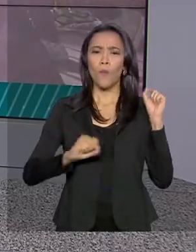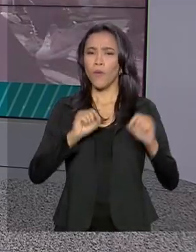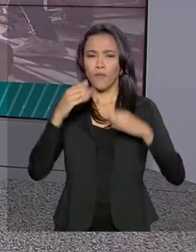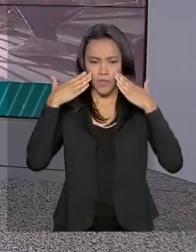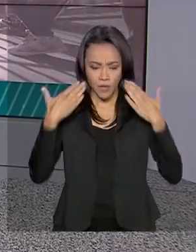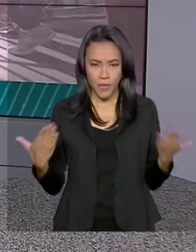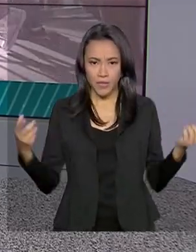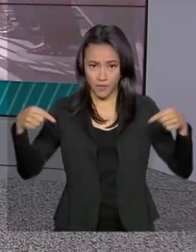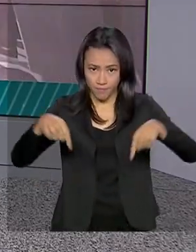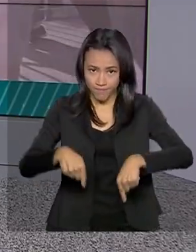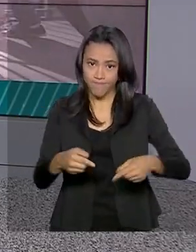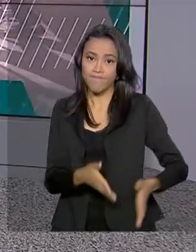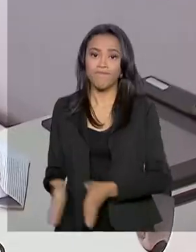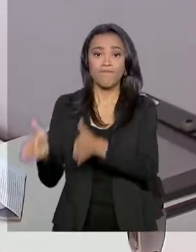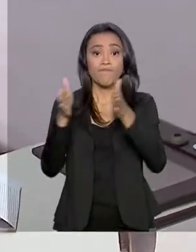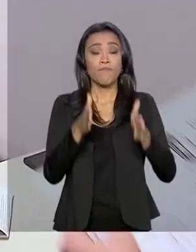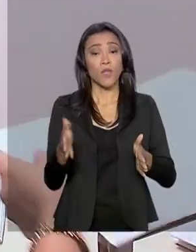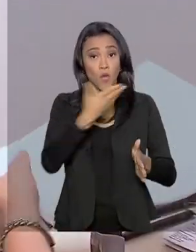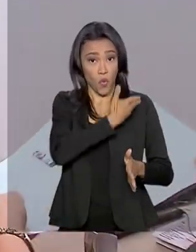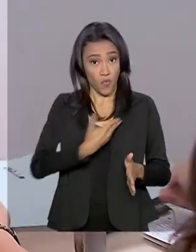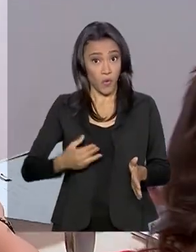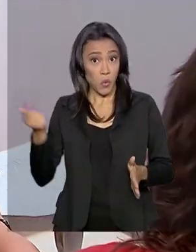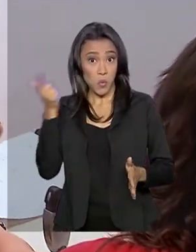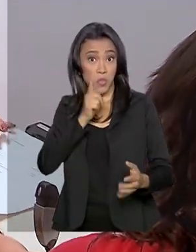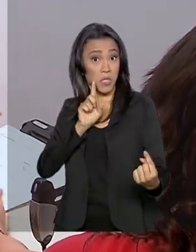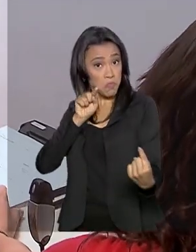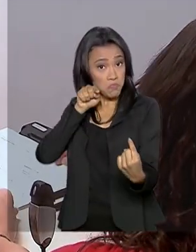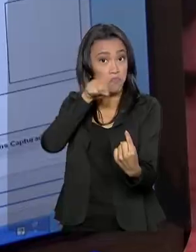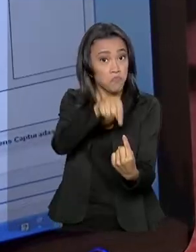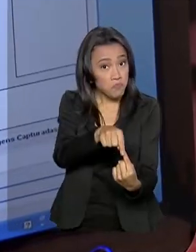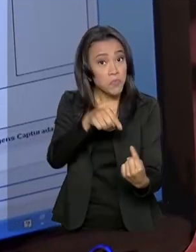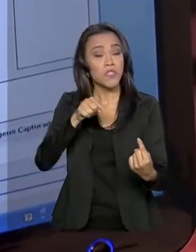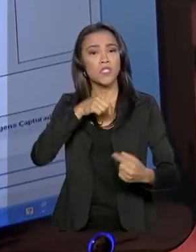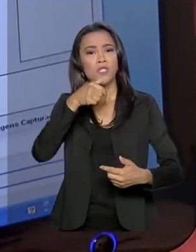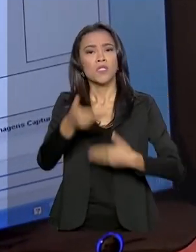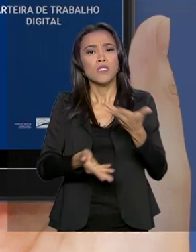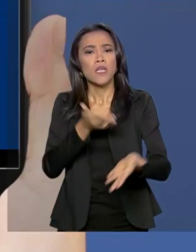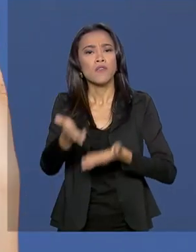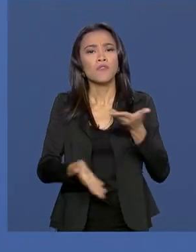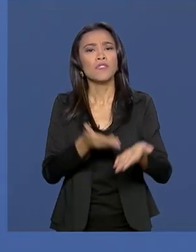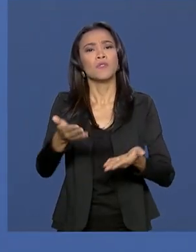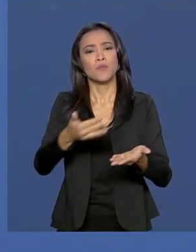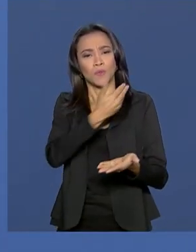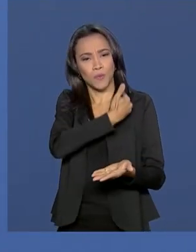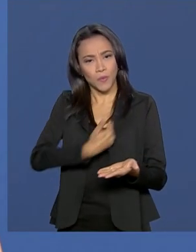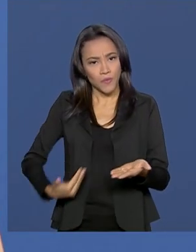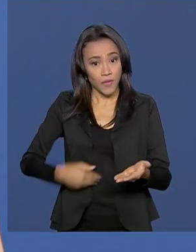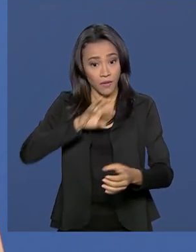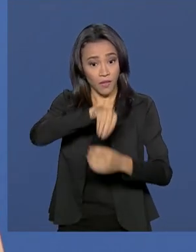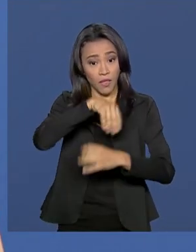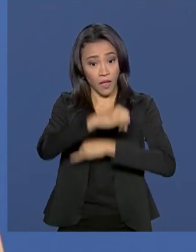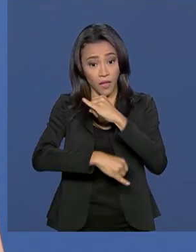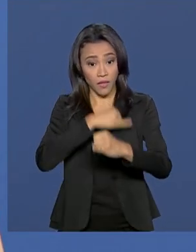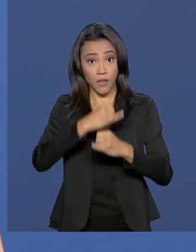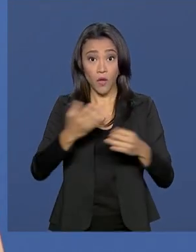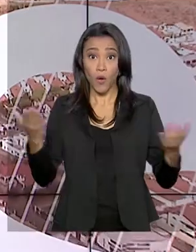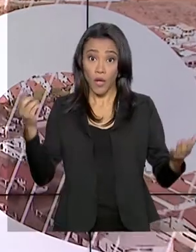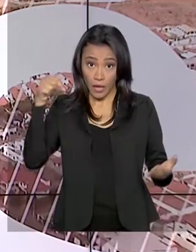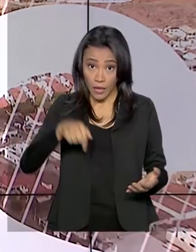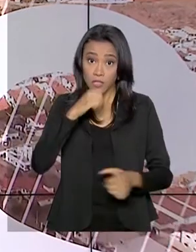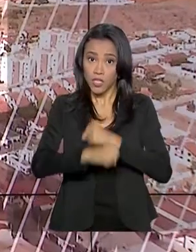edição do Brasil em Dia. Governo atinge meta de serviços públicos na internet, só este ano já são mais de 400.